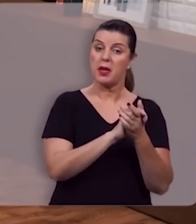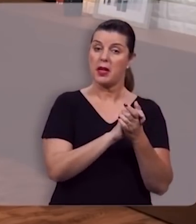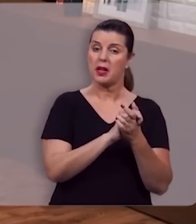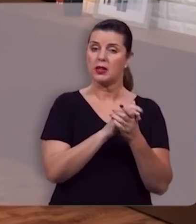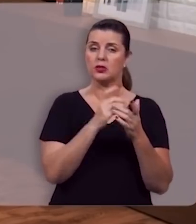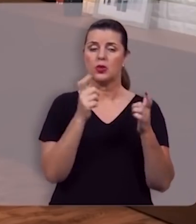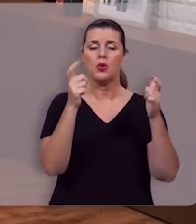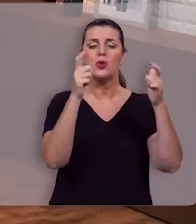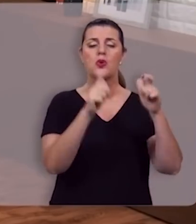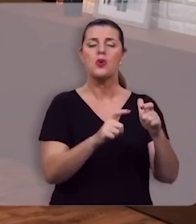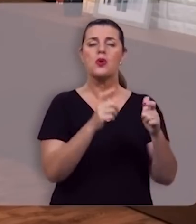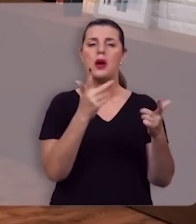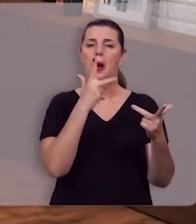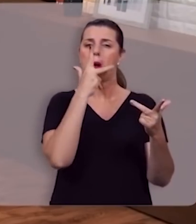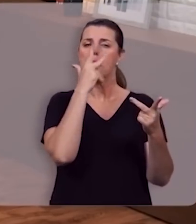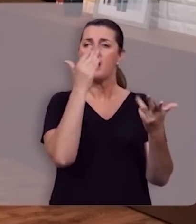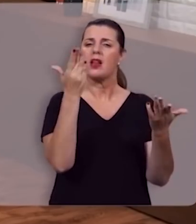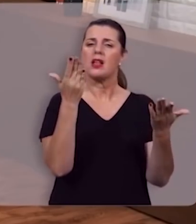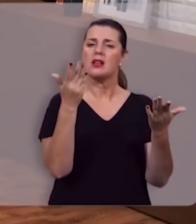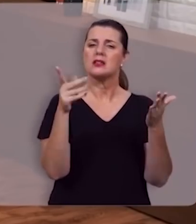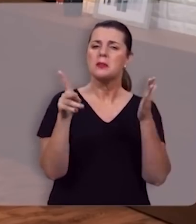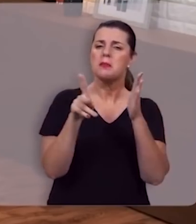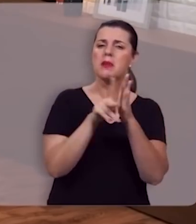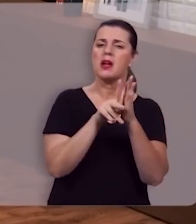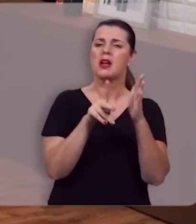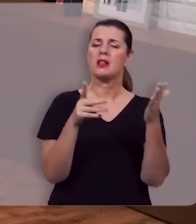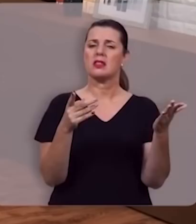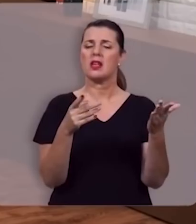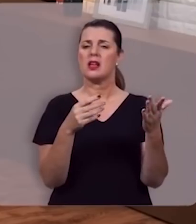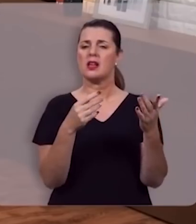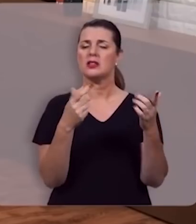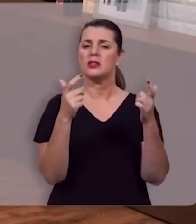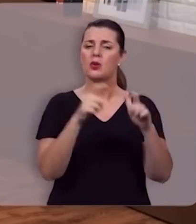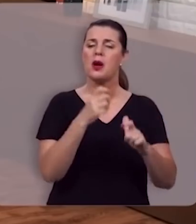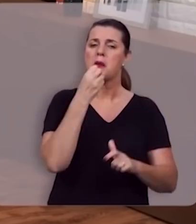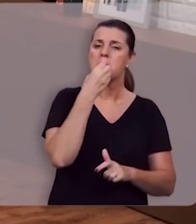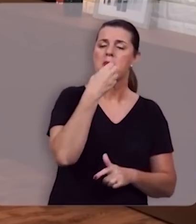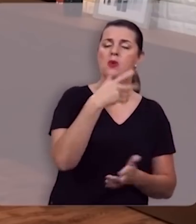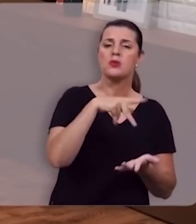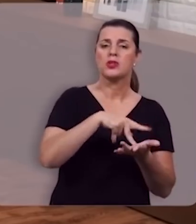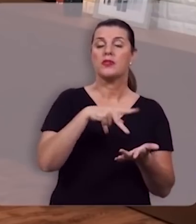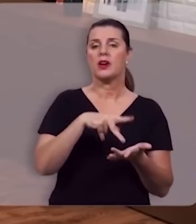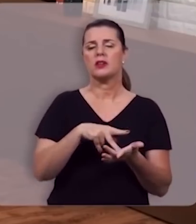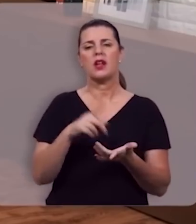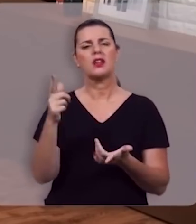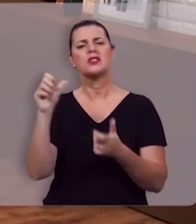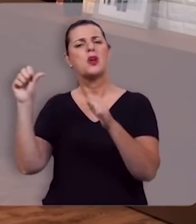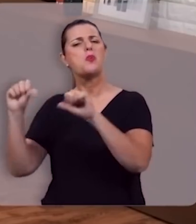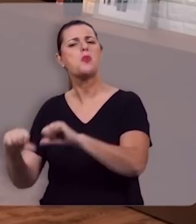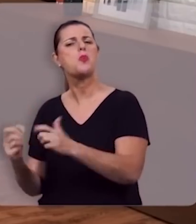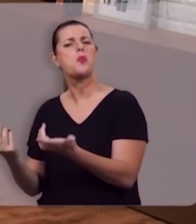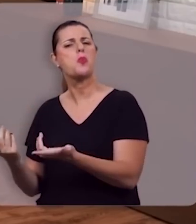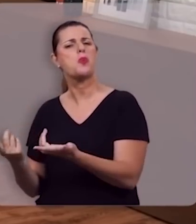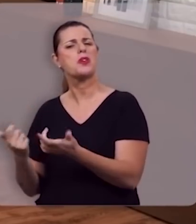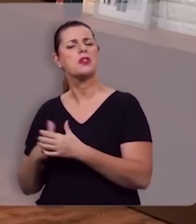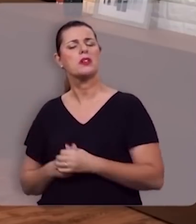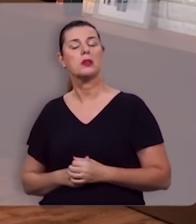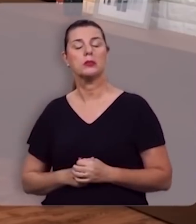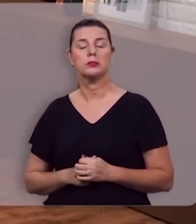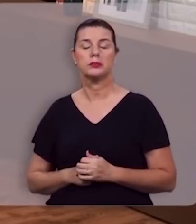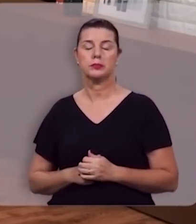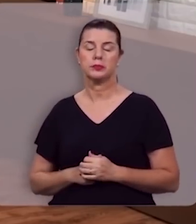planície verdejante de liberdade não uma masmorra de limitação e prisão